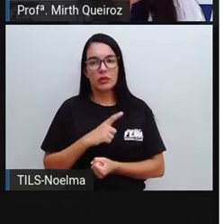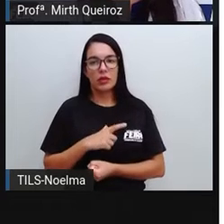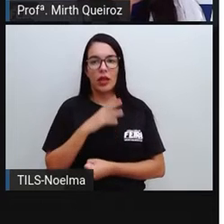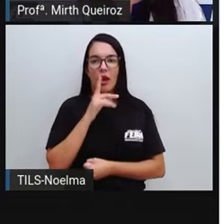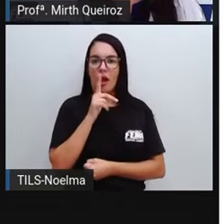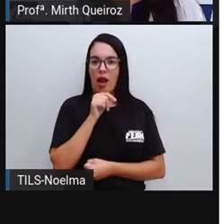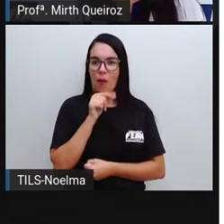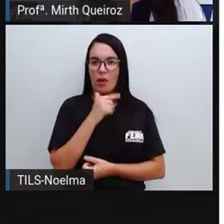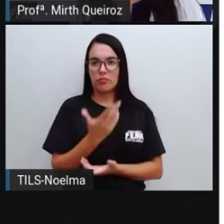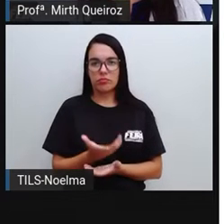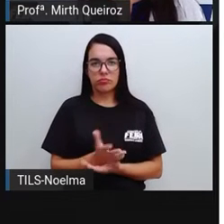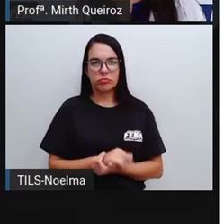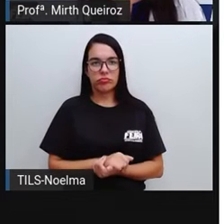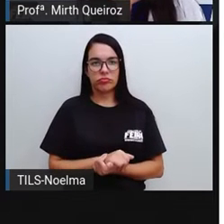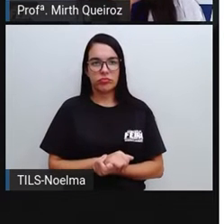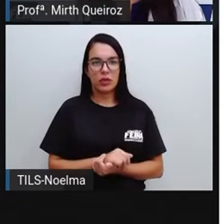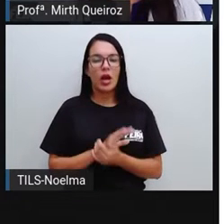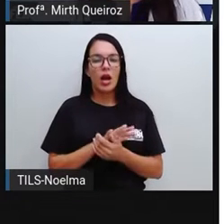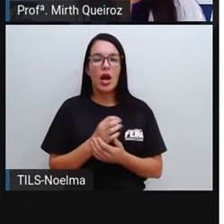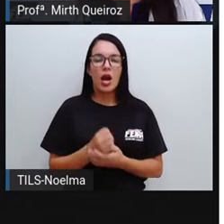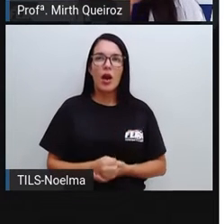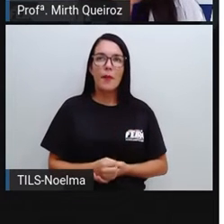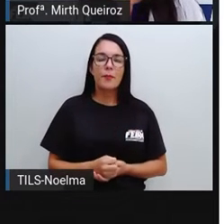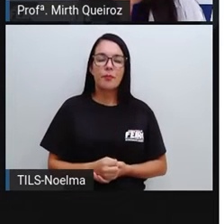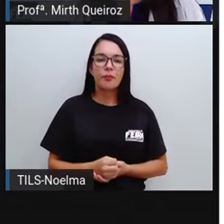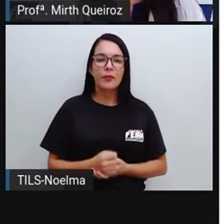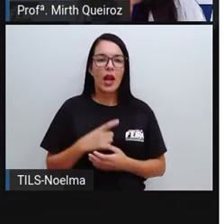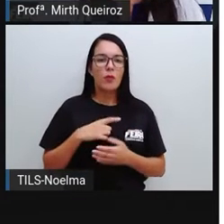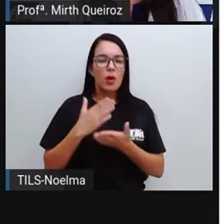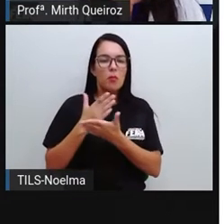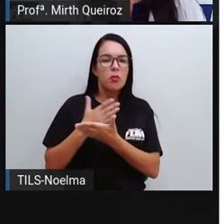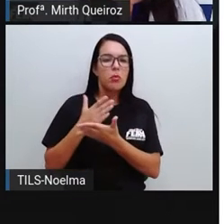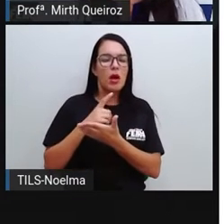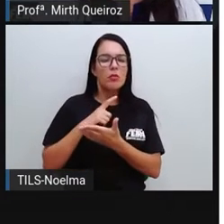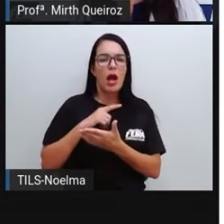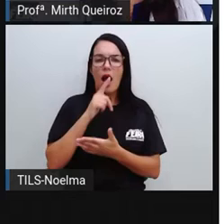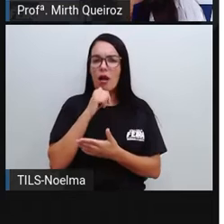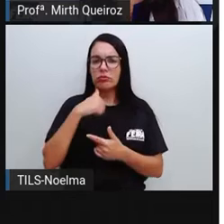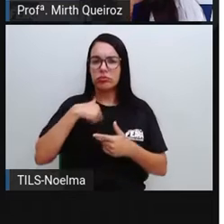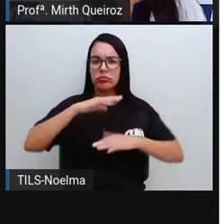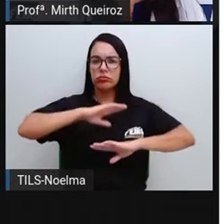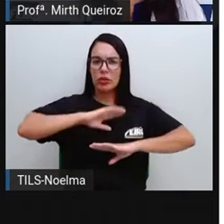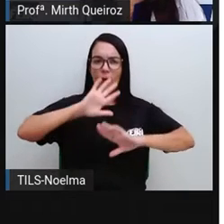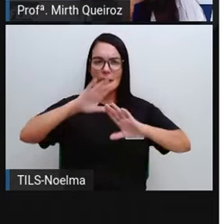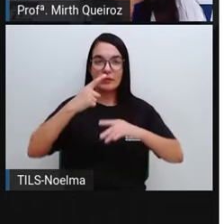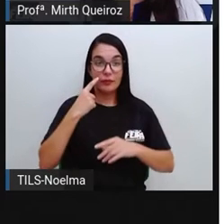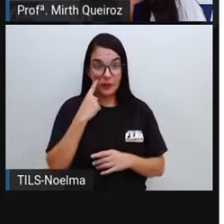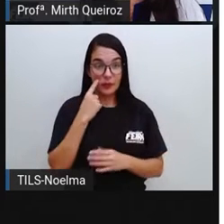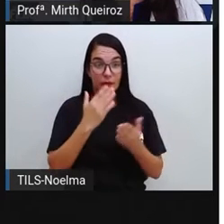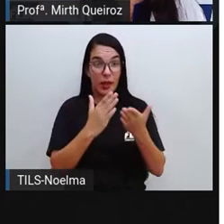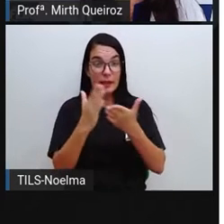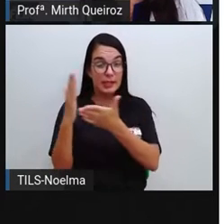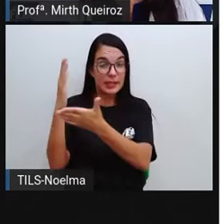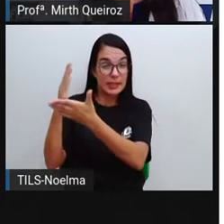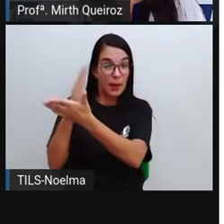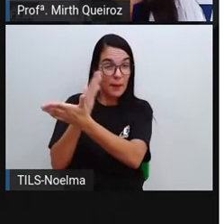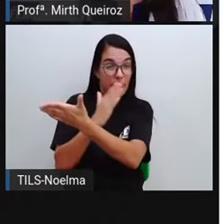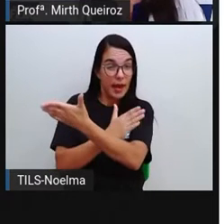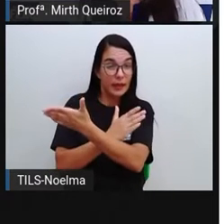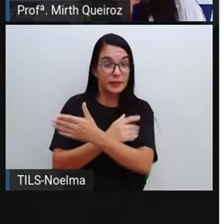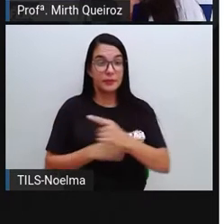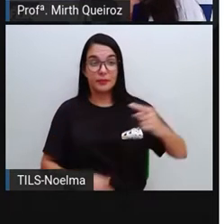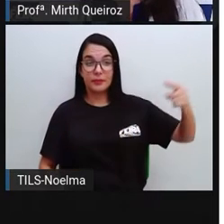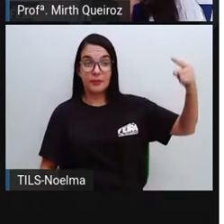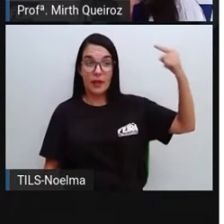por água Quanto de água nós temos em algumas partes do corpo? Como a gente viu lá, o cérebro da gente tem quase